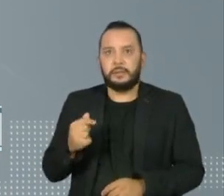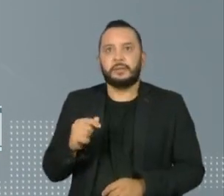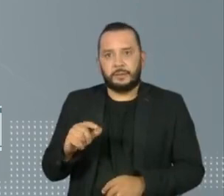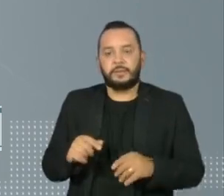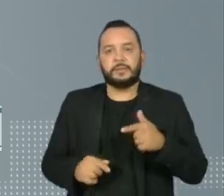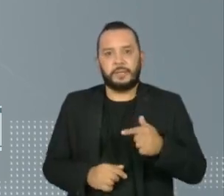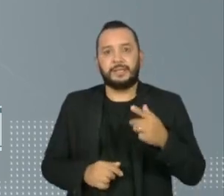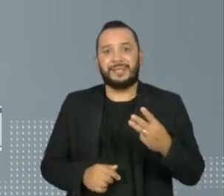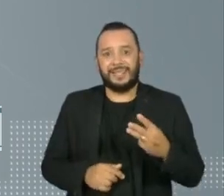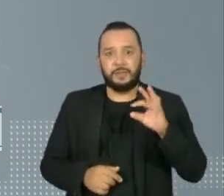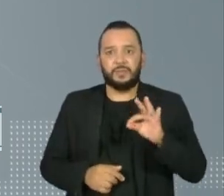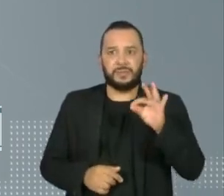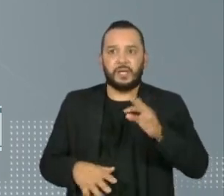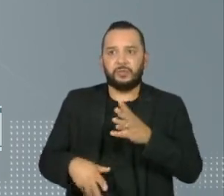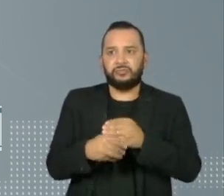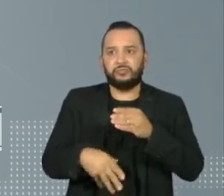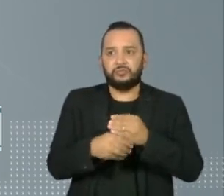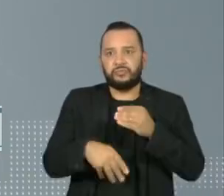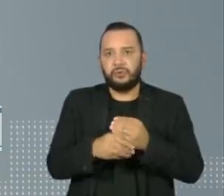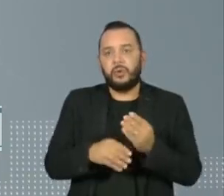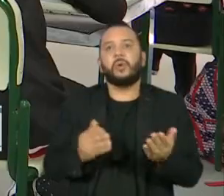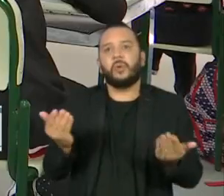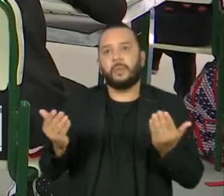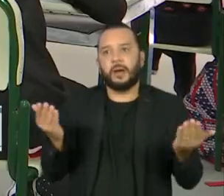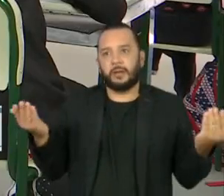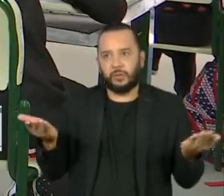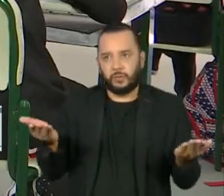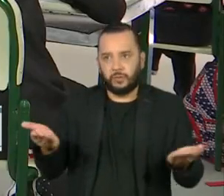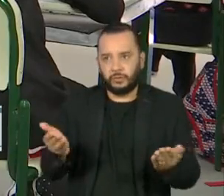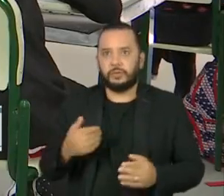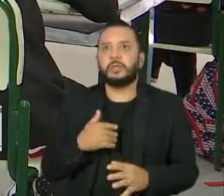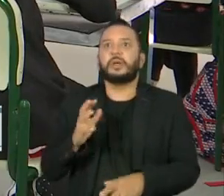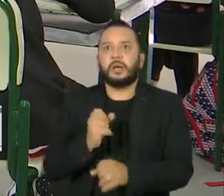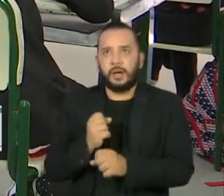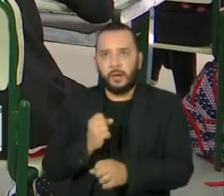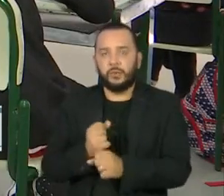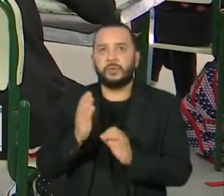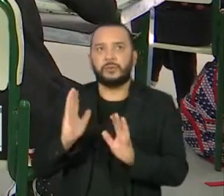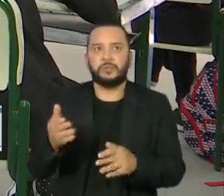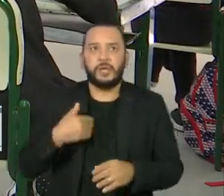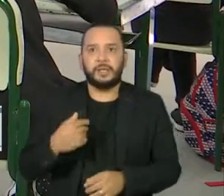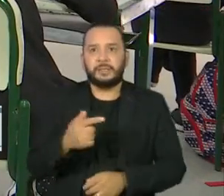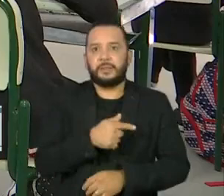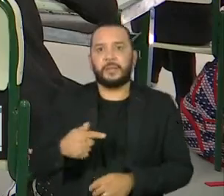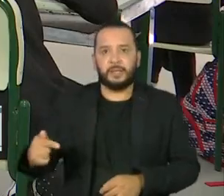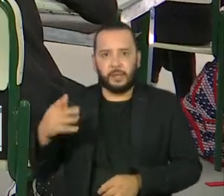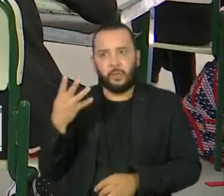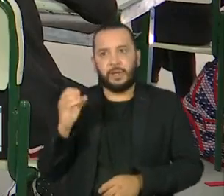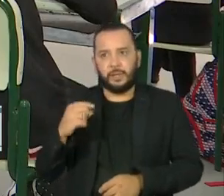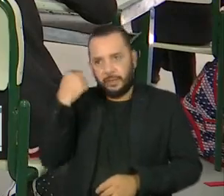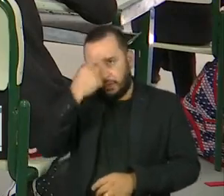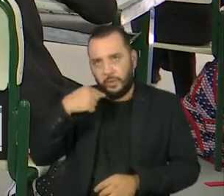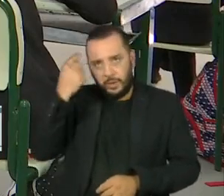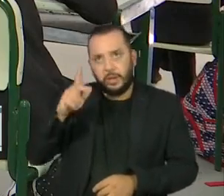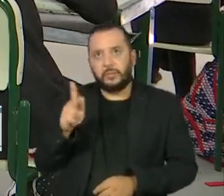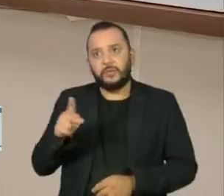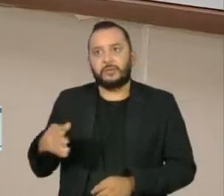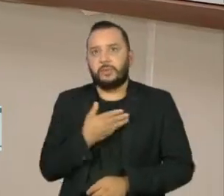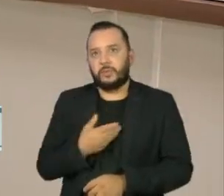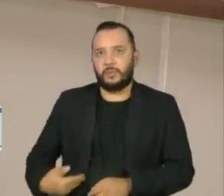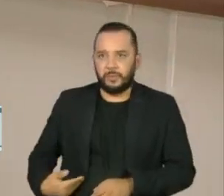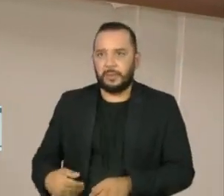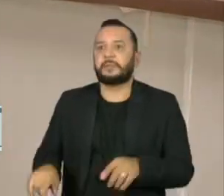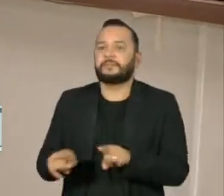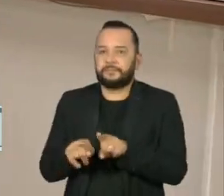73% em relação ao que é pago hoje. O cálculo se baseia na jornada semanal de 40 horas dos professores da rede pública.